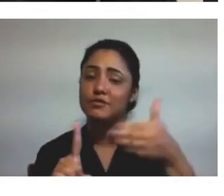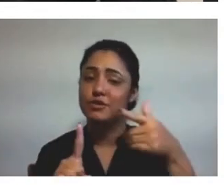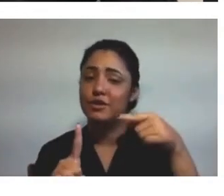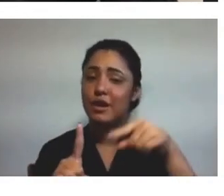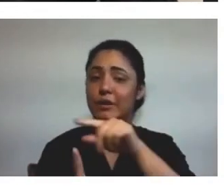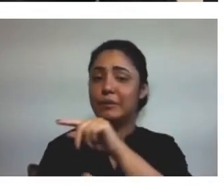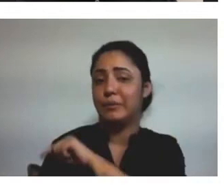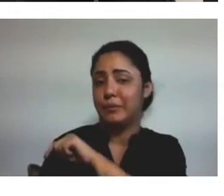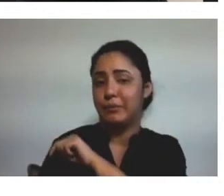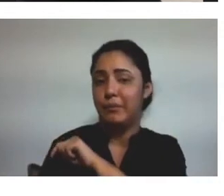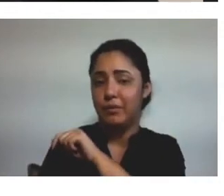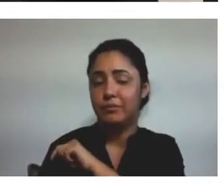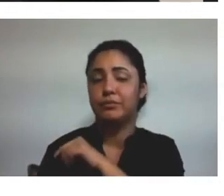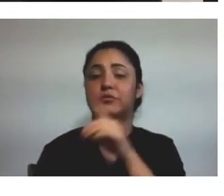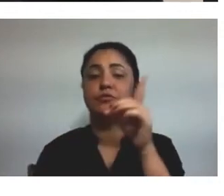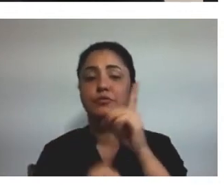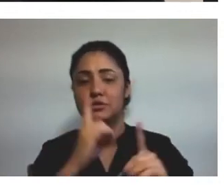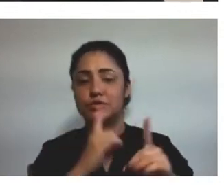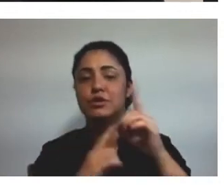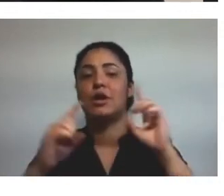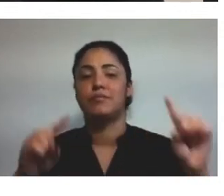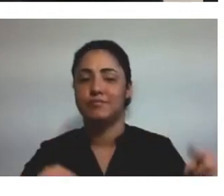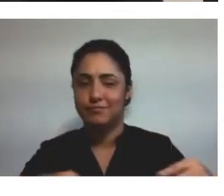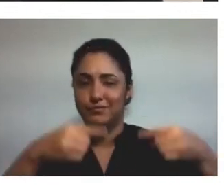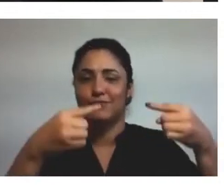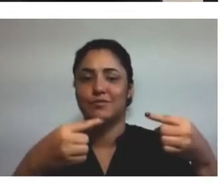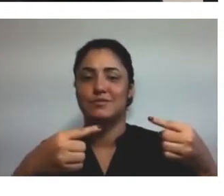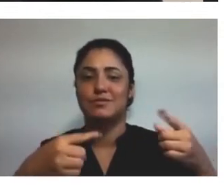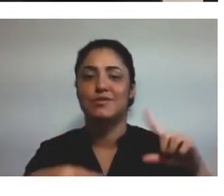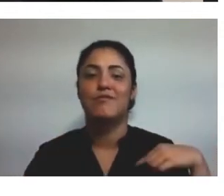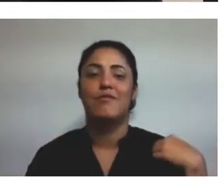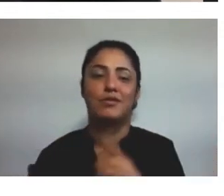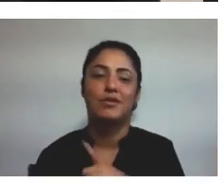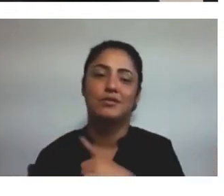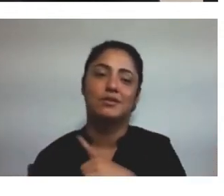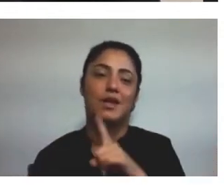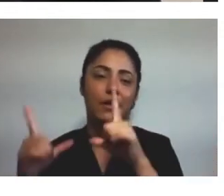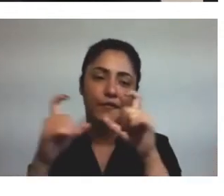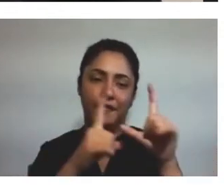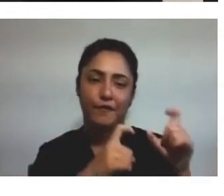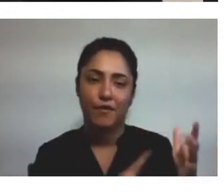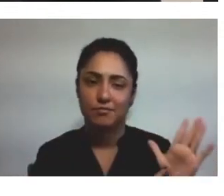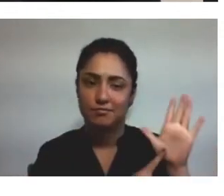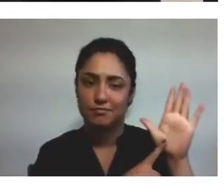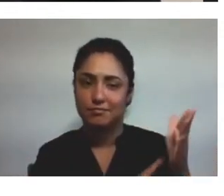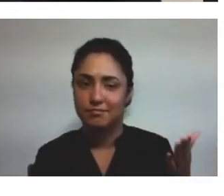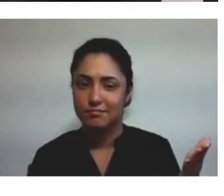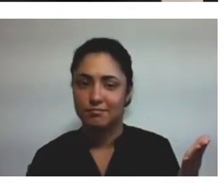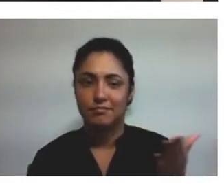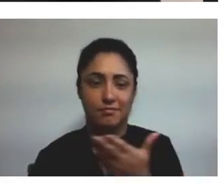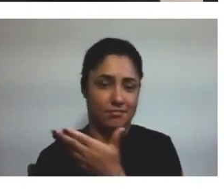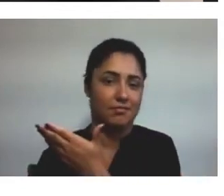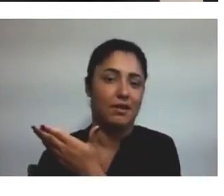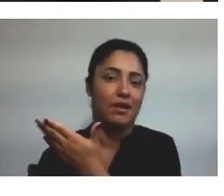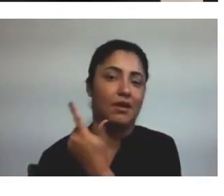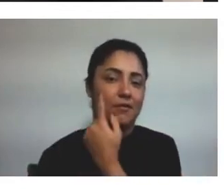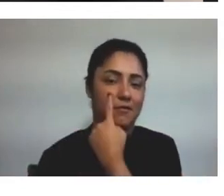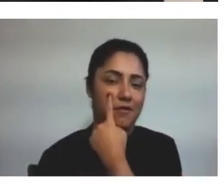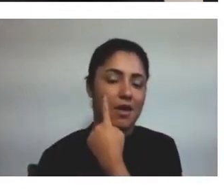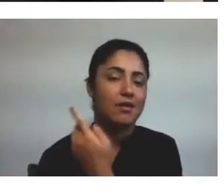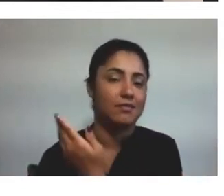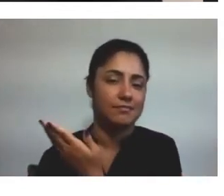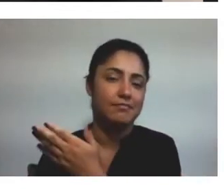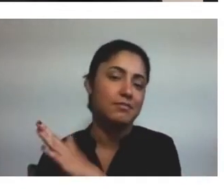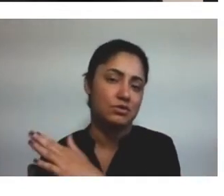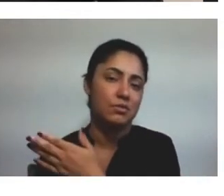né? Com essa dinâmica competitiva. E ali nós temos algumas fotos, não estão grandes, mas dá para ver mais ou menos